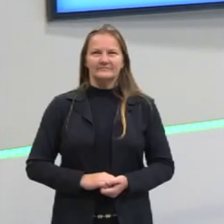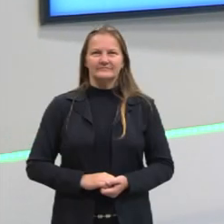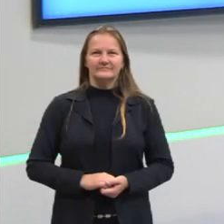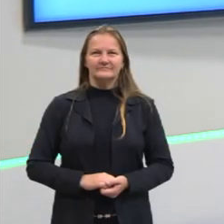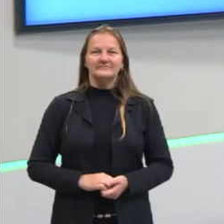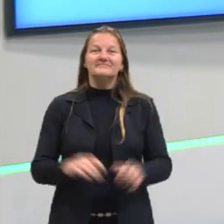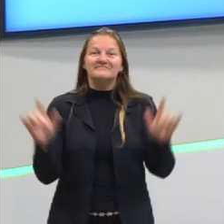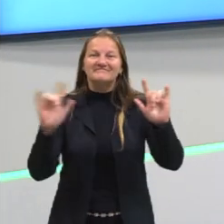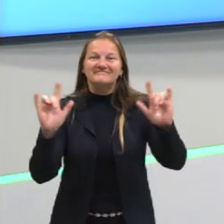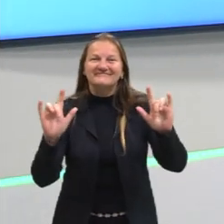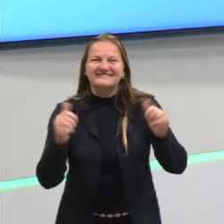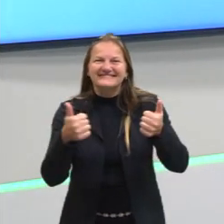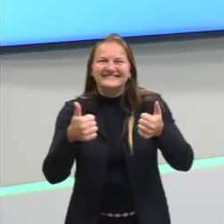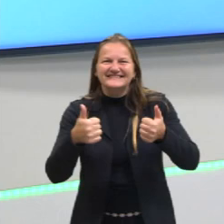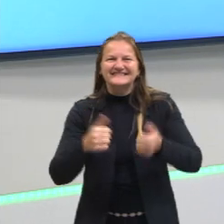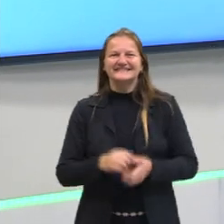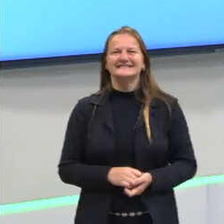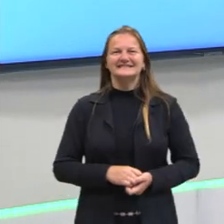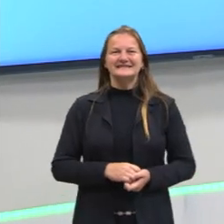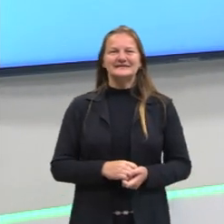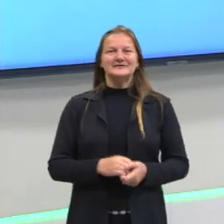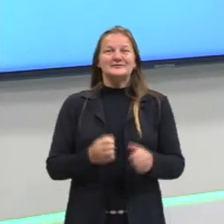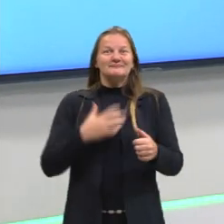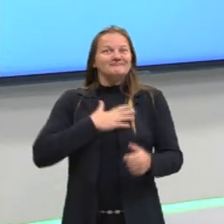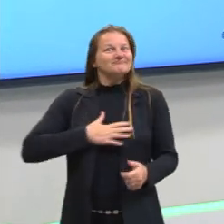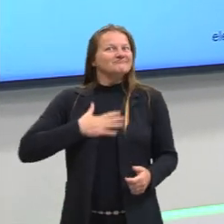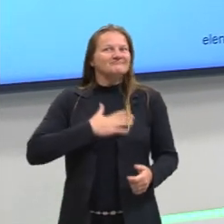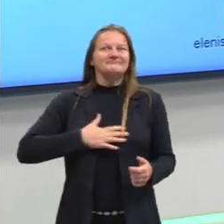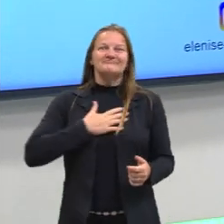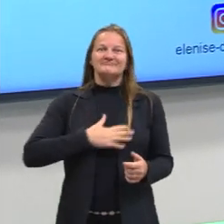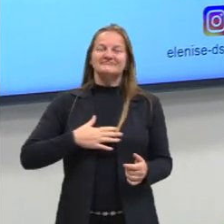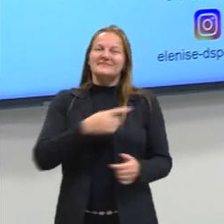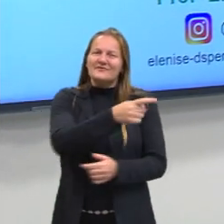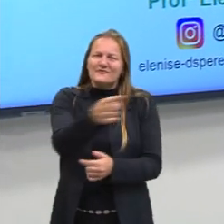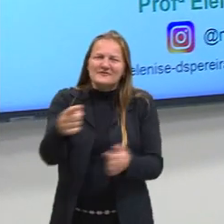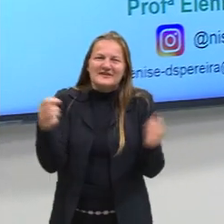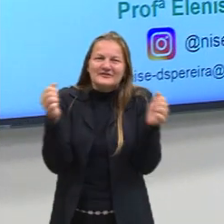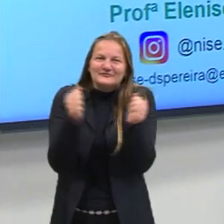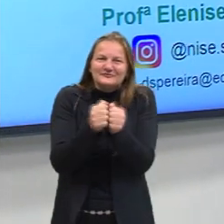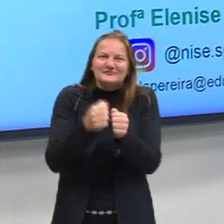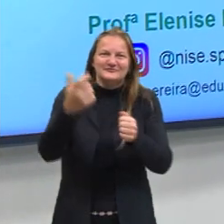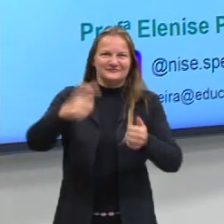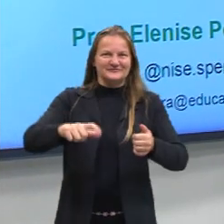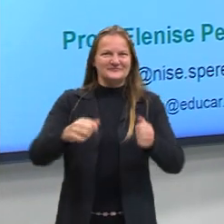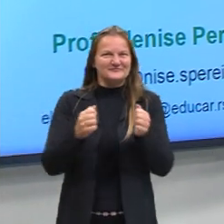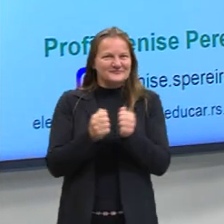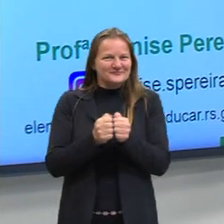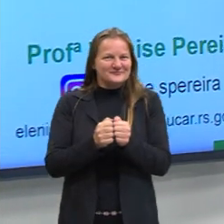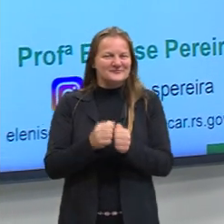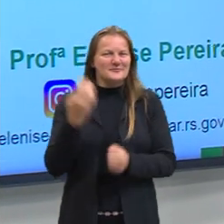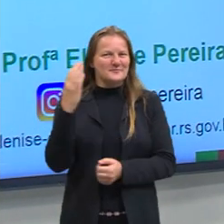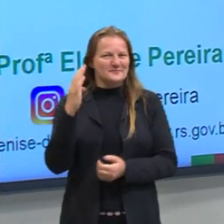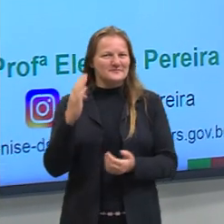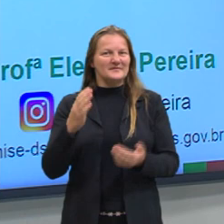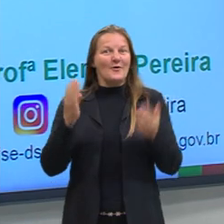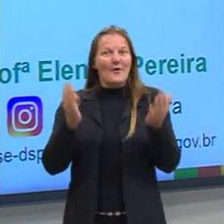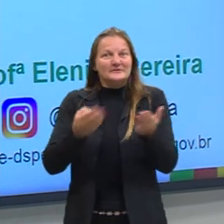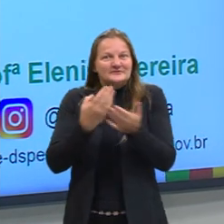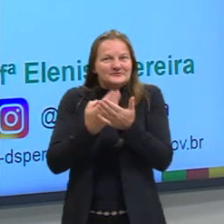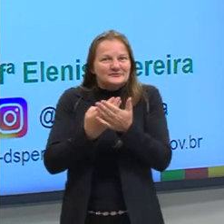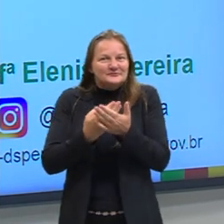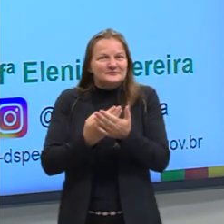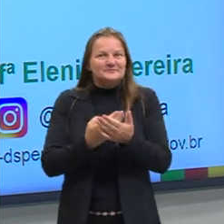Olá pessoal, que grande satisfação ter vocês aqui novamente comigo. Vamos estudar hoje